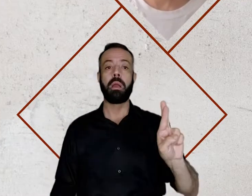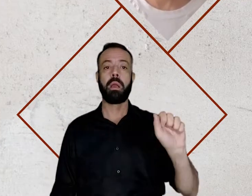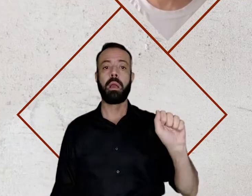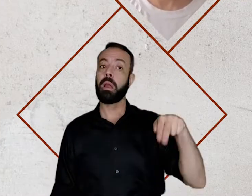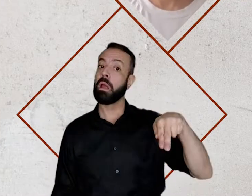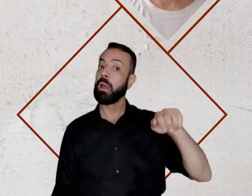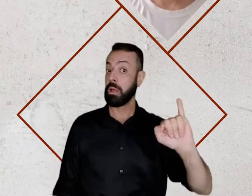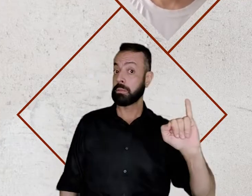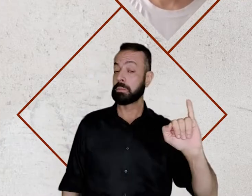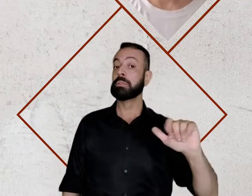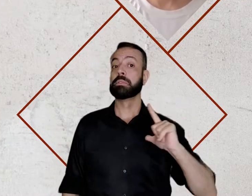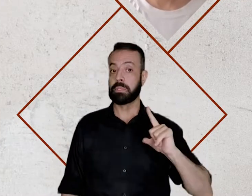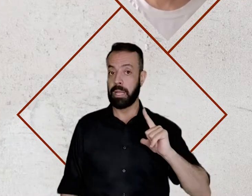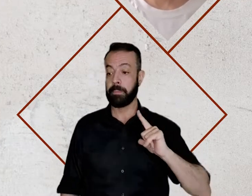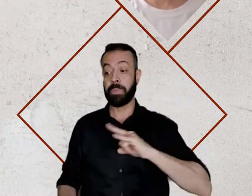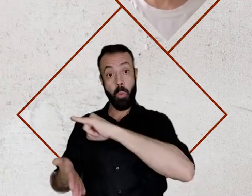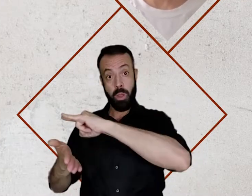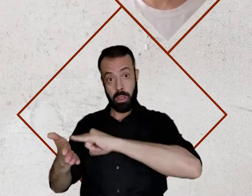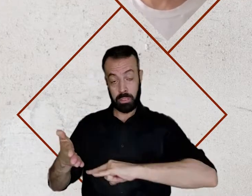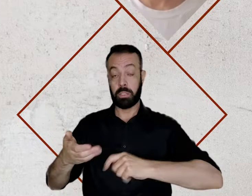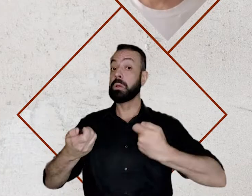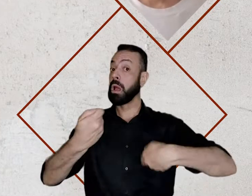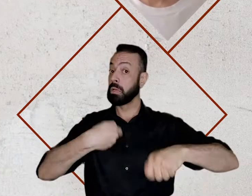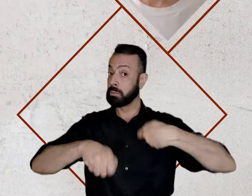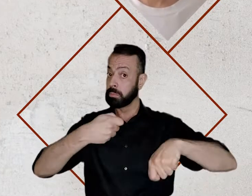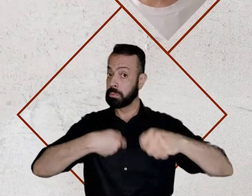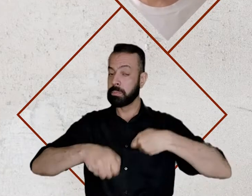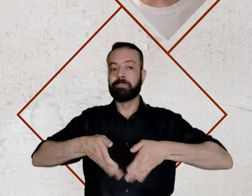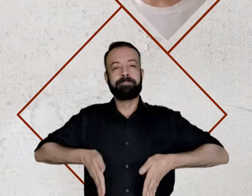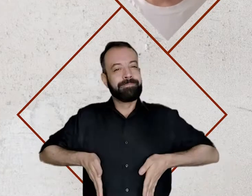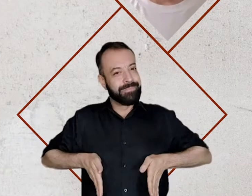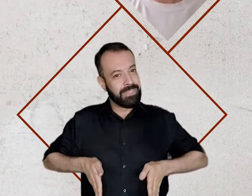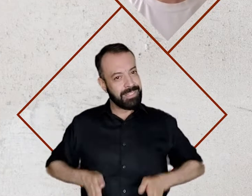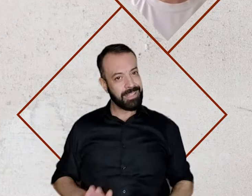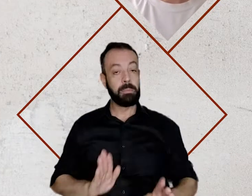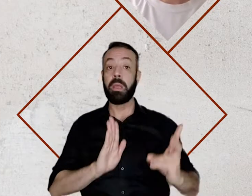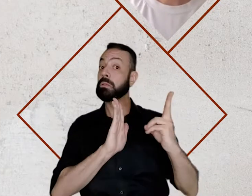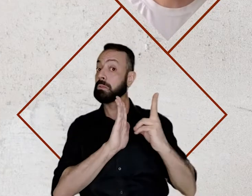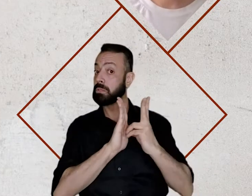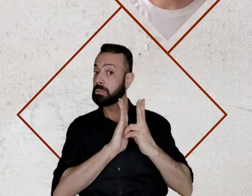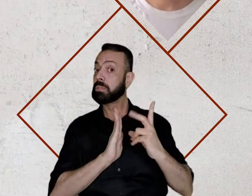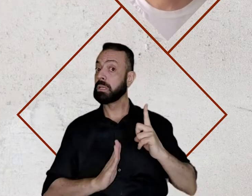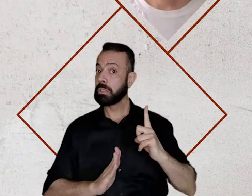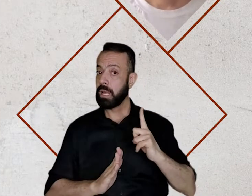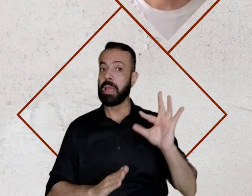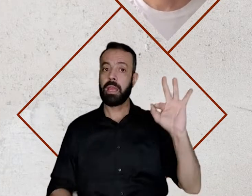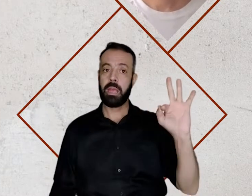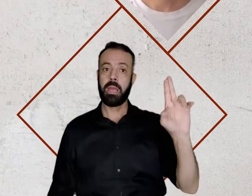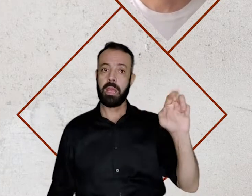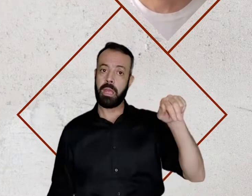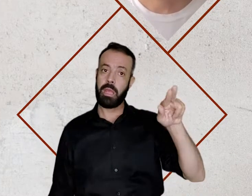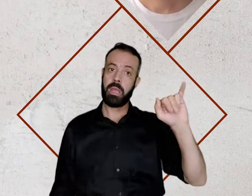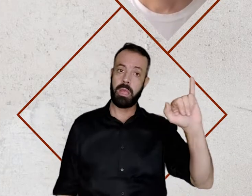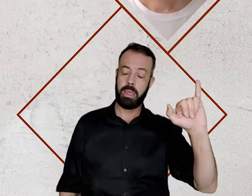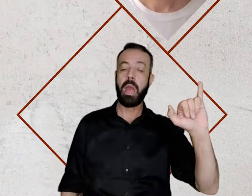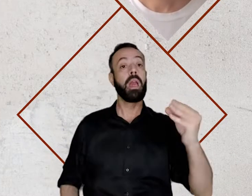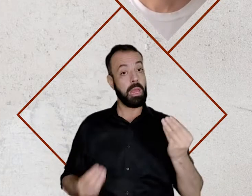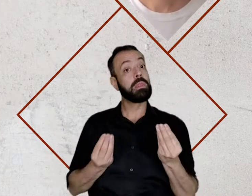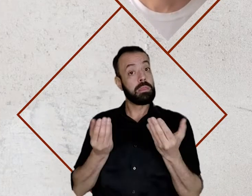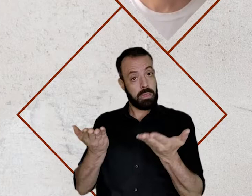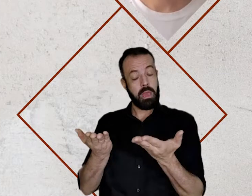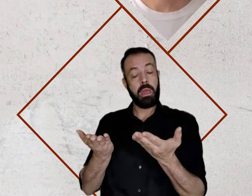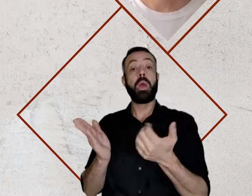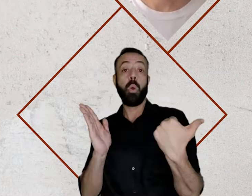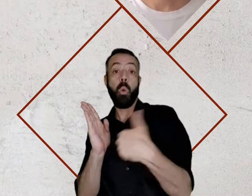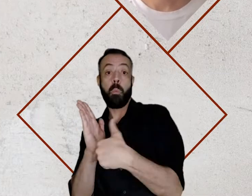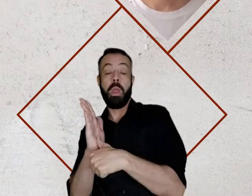Nascimento Indígena, que é emitido pela FUNAI para testar o pertencimento ético de uma pessoa a